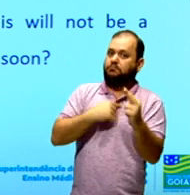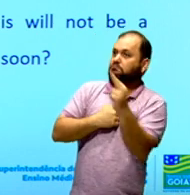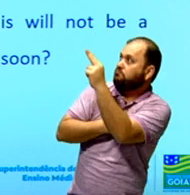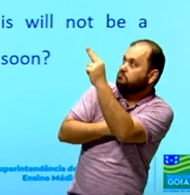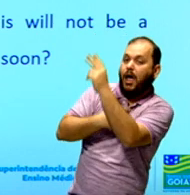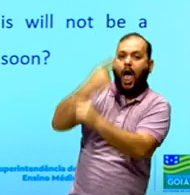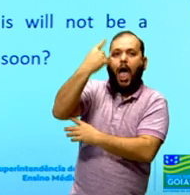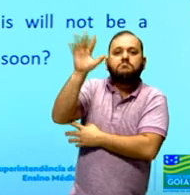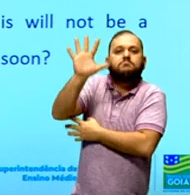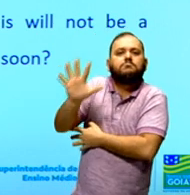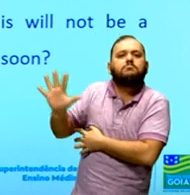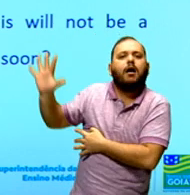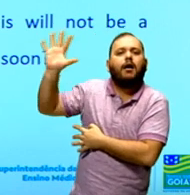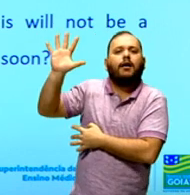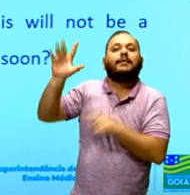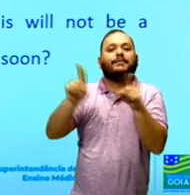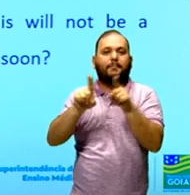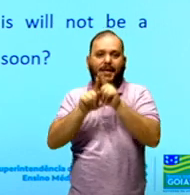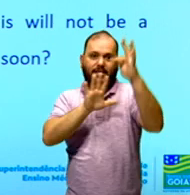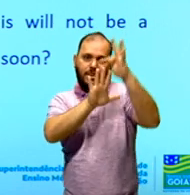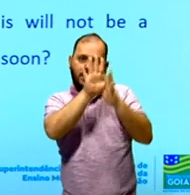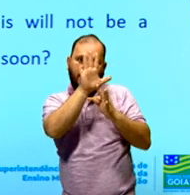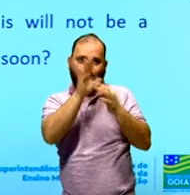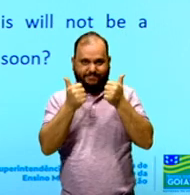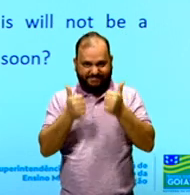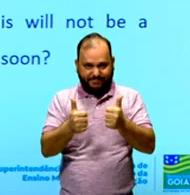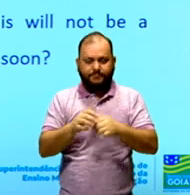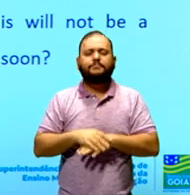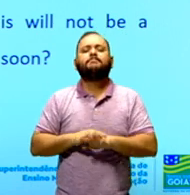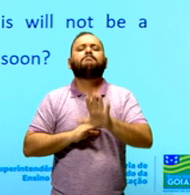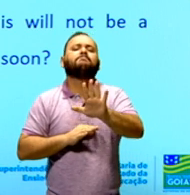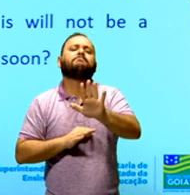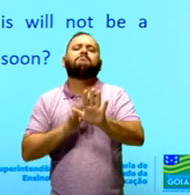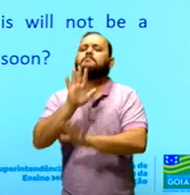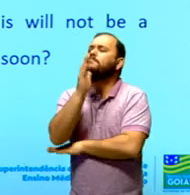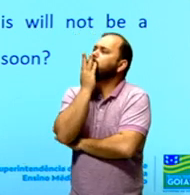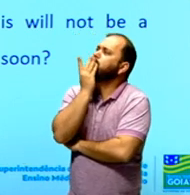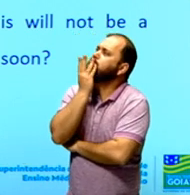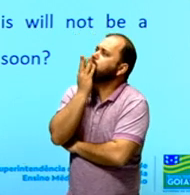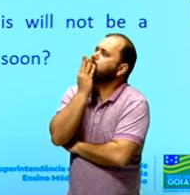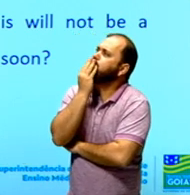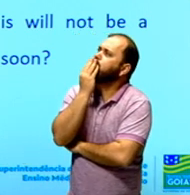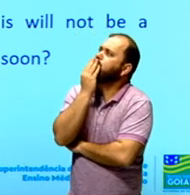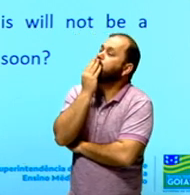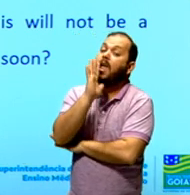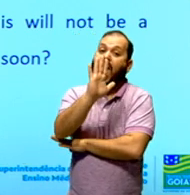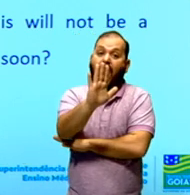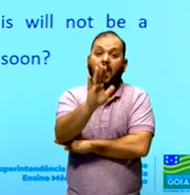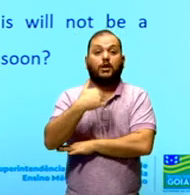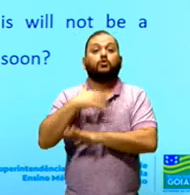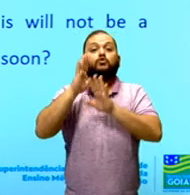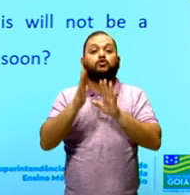Bom, o que a gente tem? A gente, eu até aqui grifei algumas palavras para